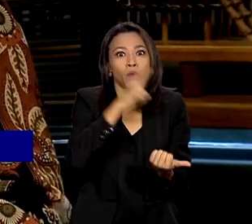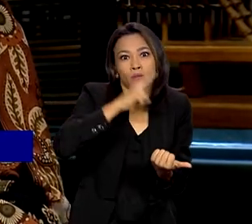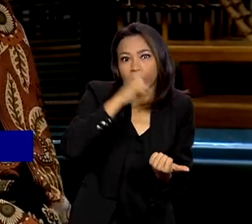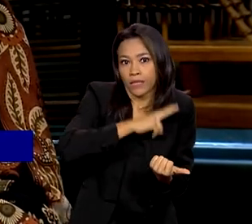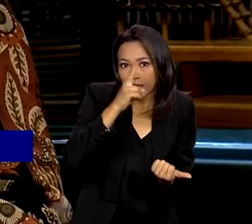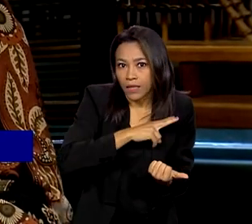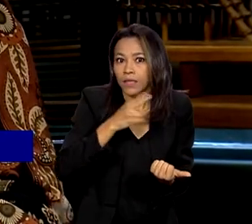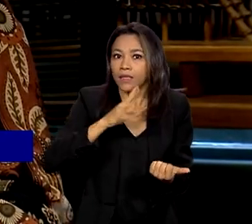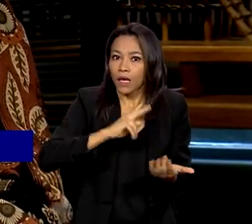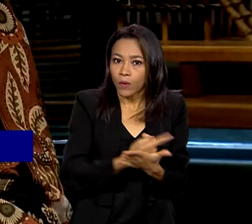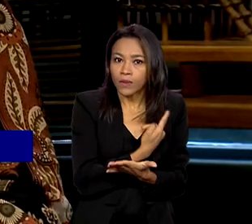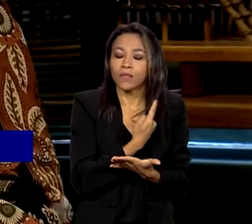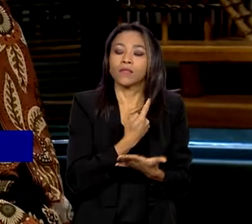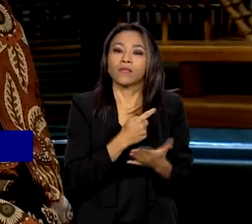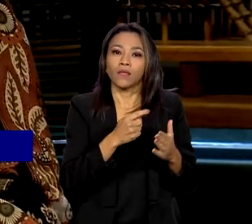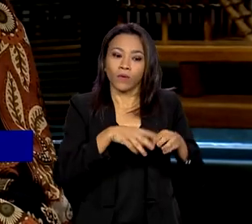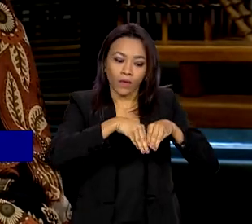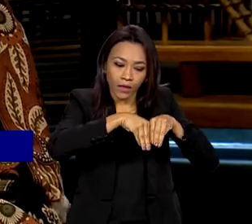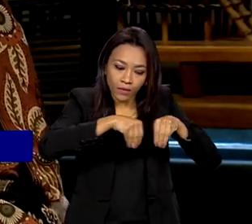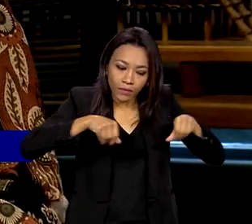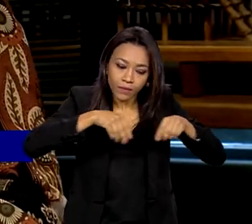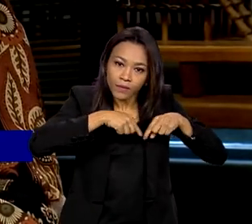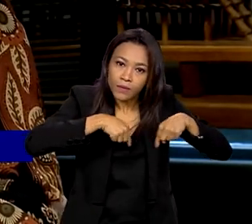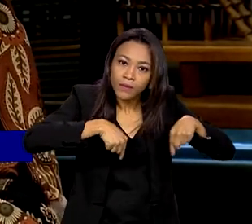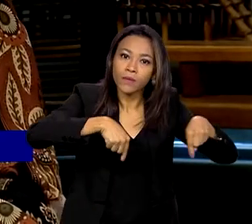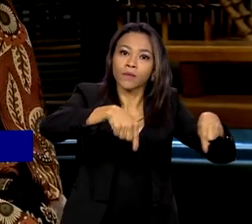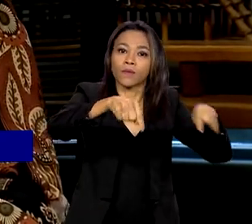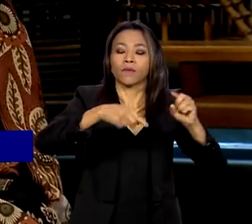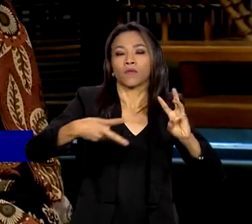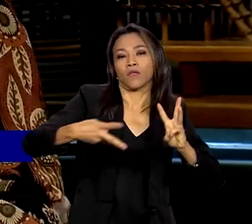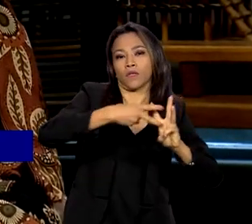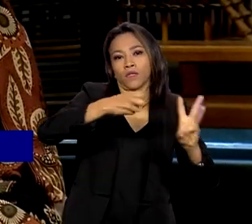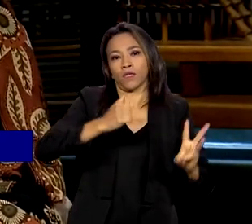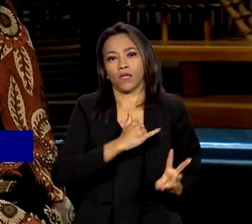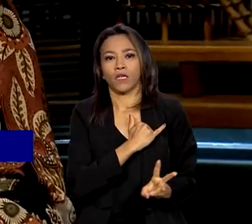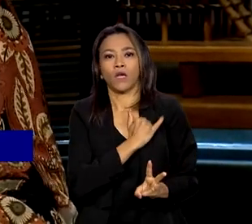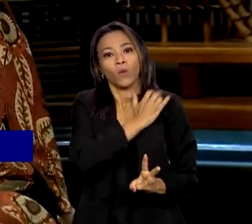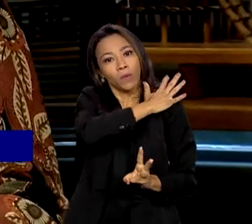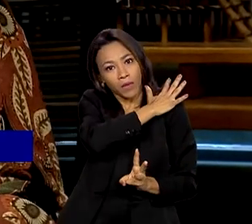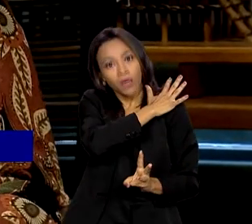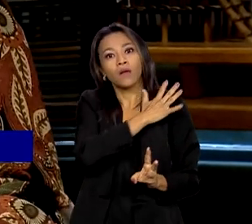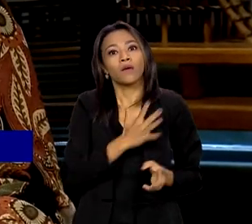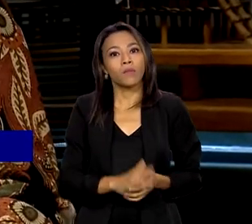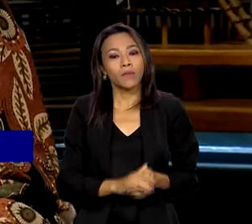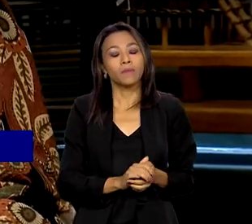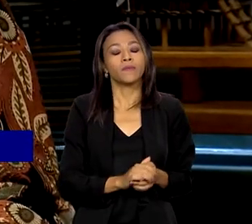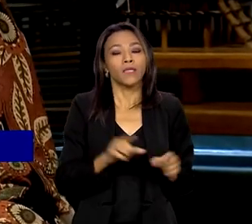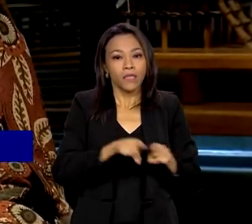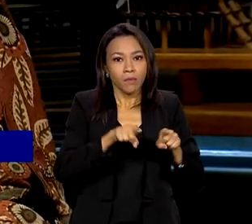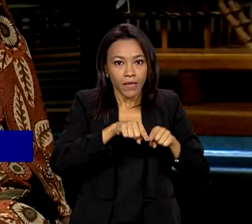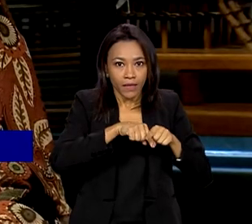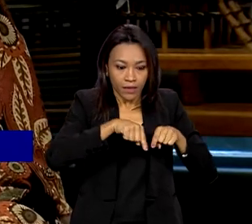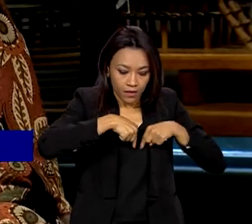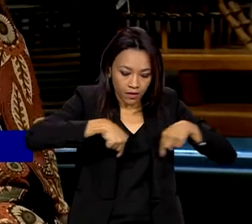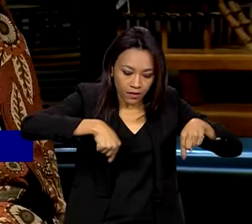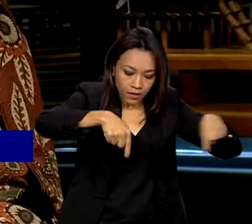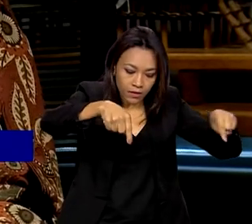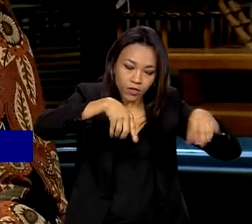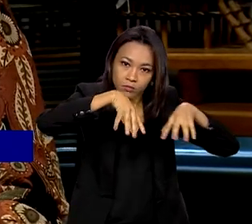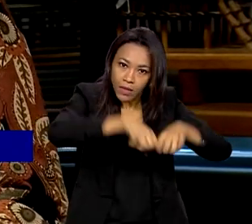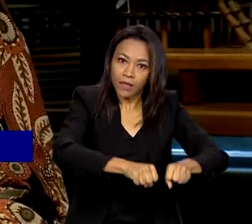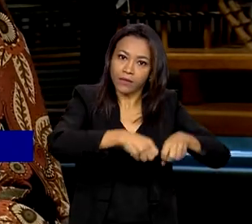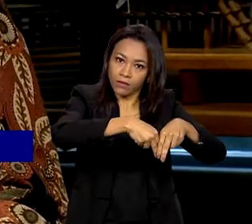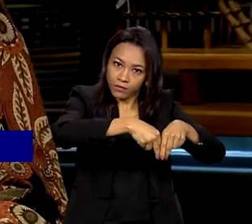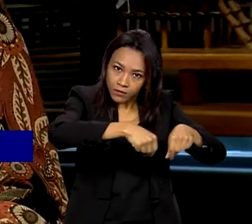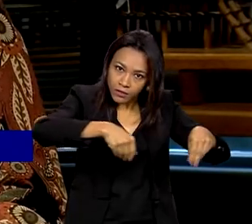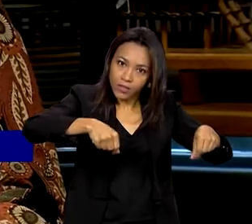na terra indígena e anomana, na parte de ordenamento territorial e fundiário. Mas o compromisso nosso, do próprio governo,